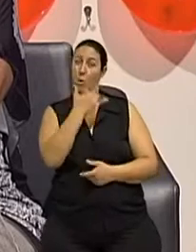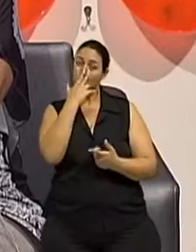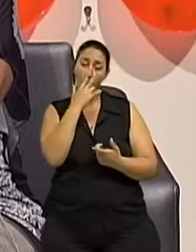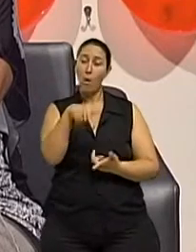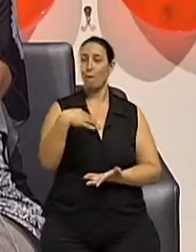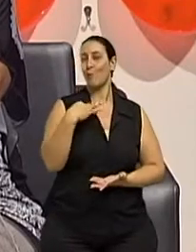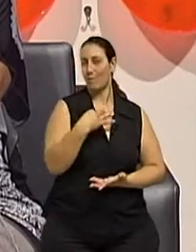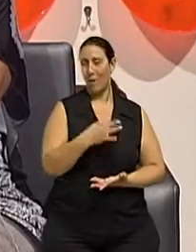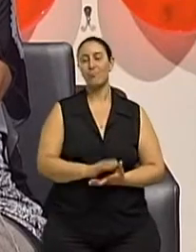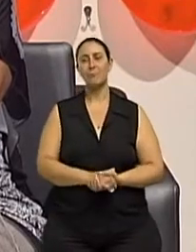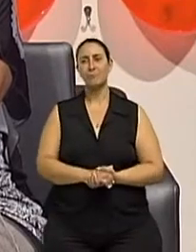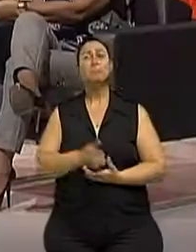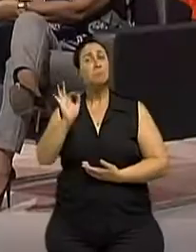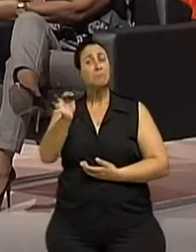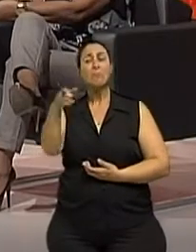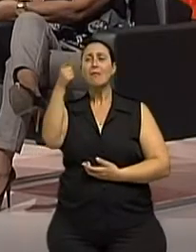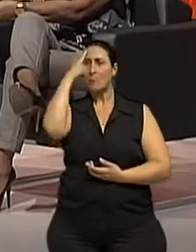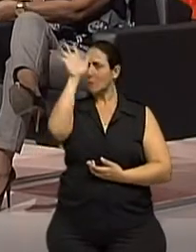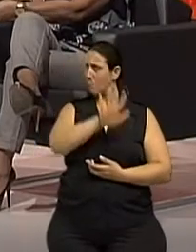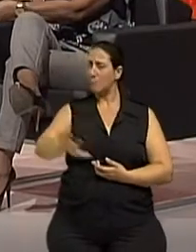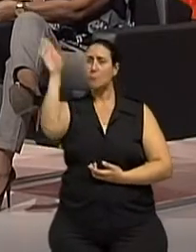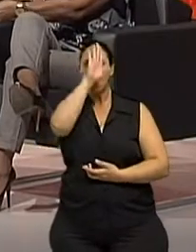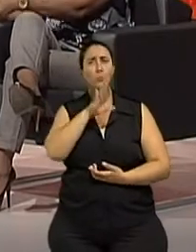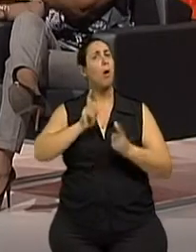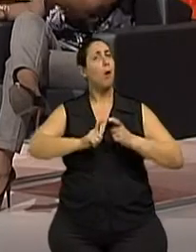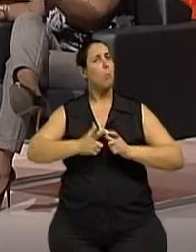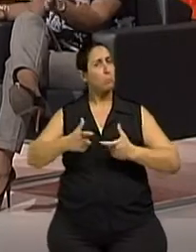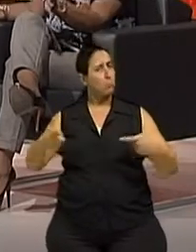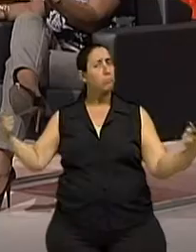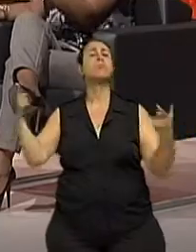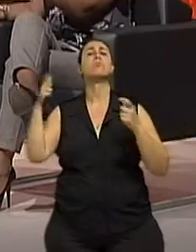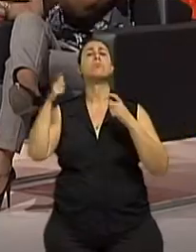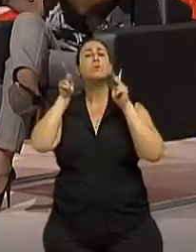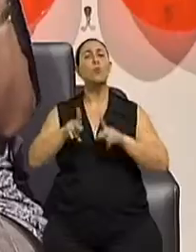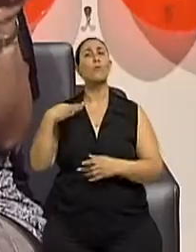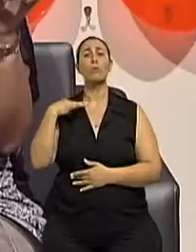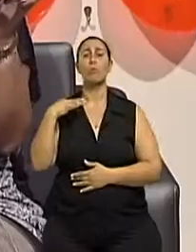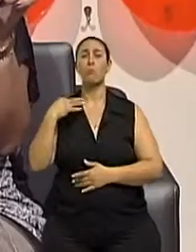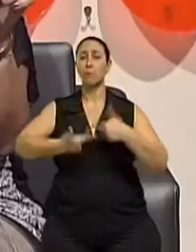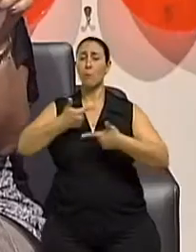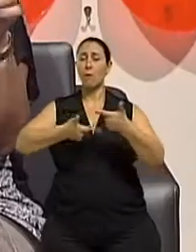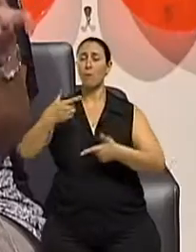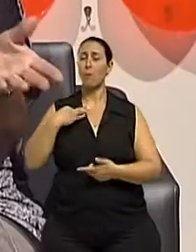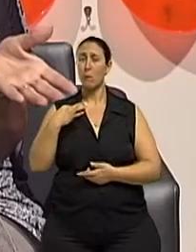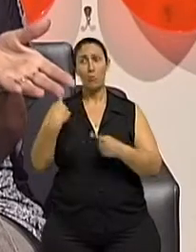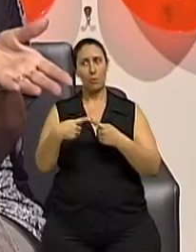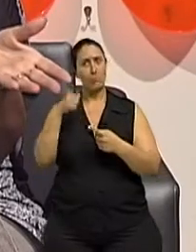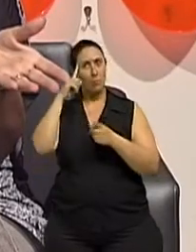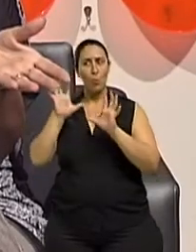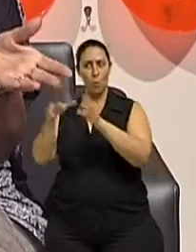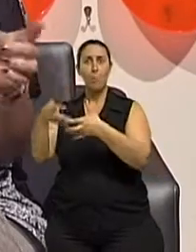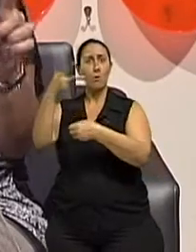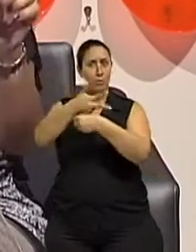trabalho voluntário está se ampliando, né, Eliane? A gente sabe disso. E pegando esta nova população, porque a